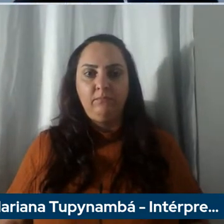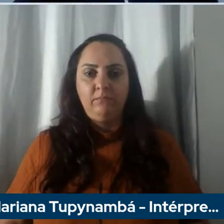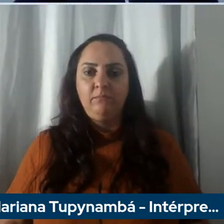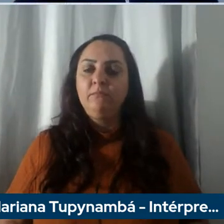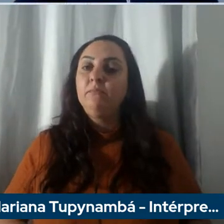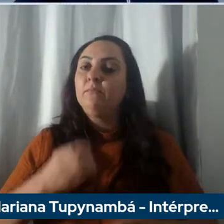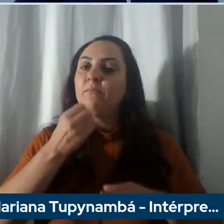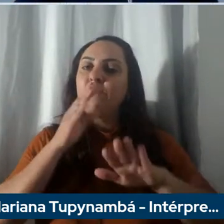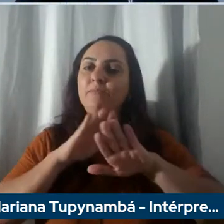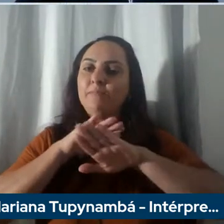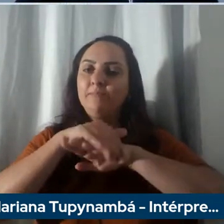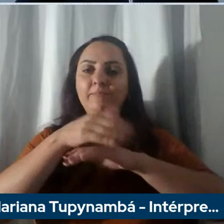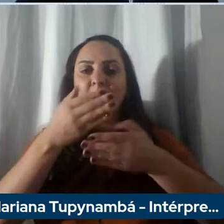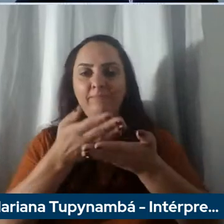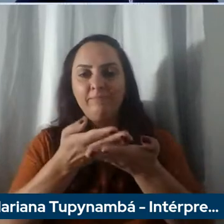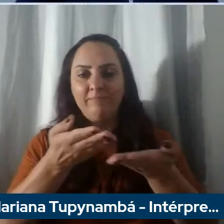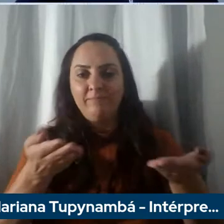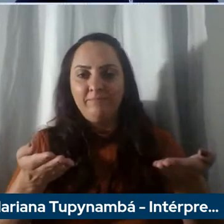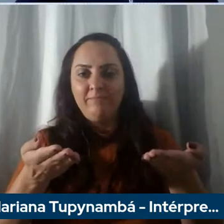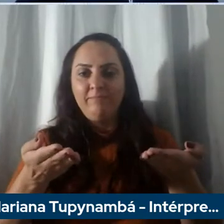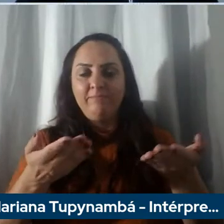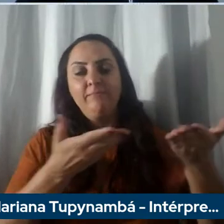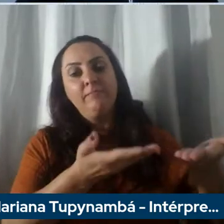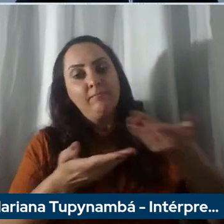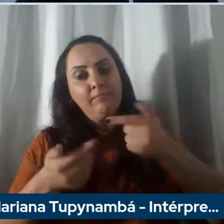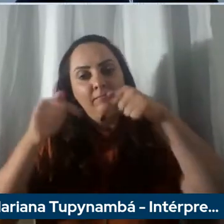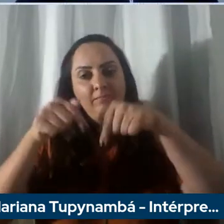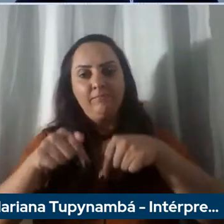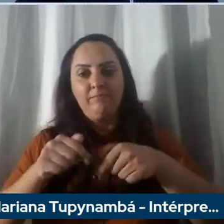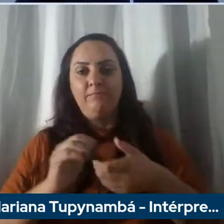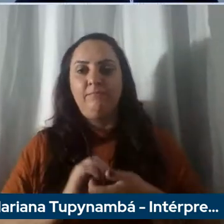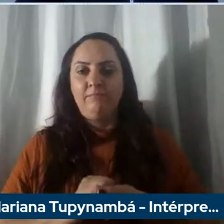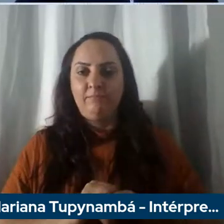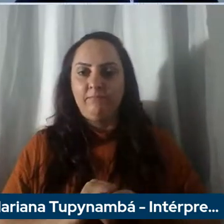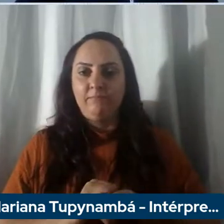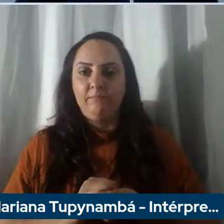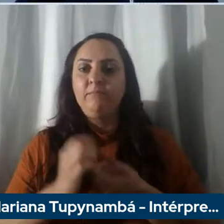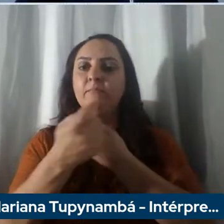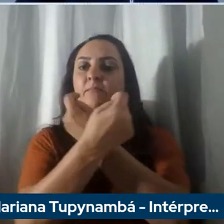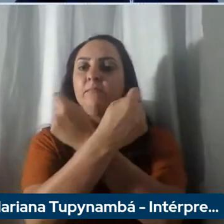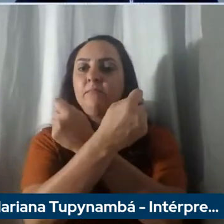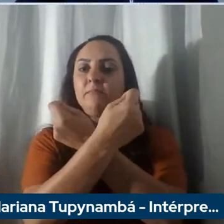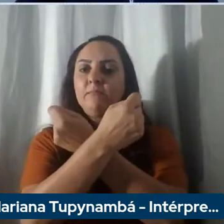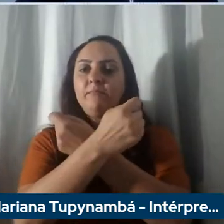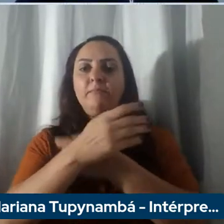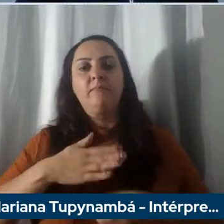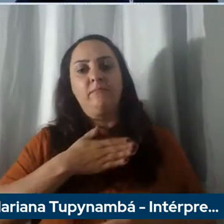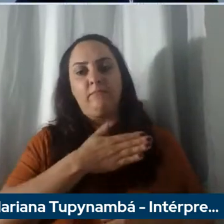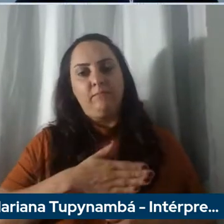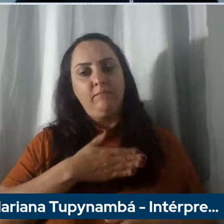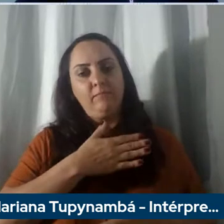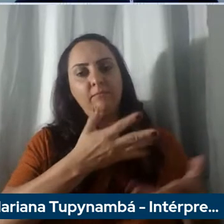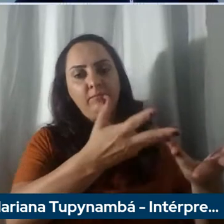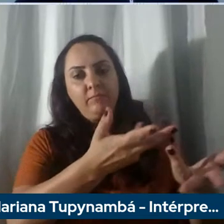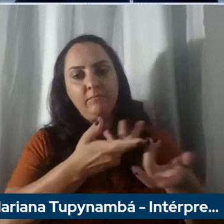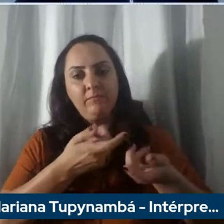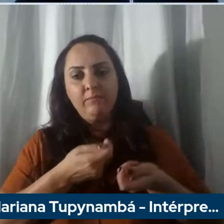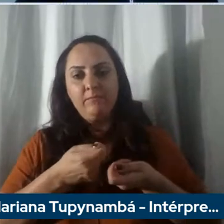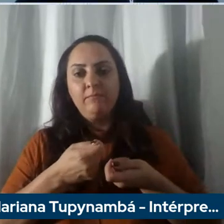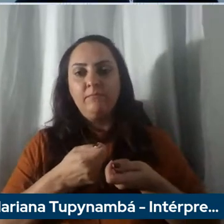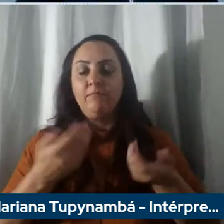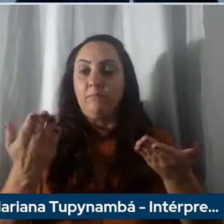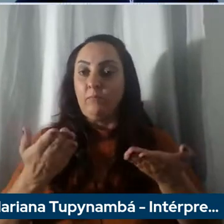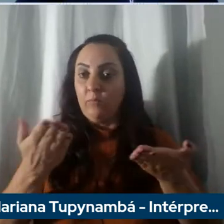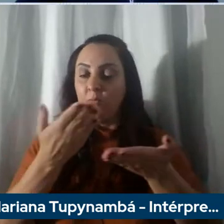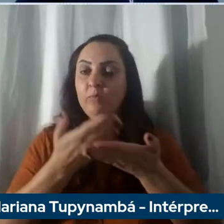Boa noite a todos. Sejam muito bem-vindos. A PUC Minas tem a satisfação de recebê-los para a aula magna